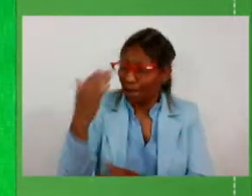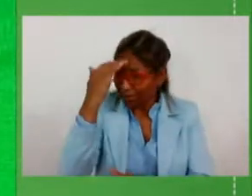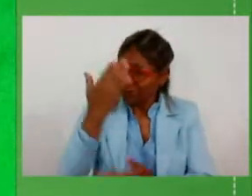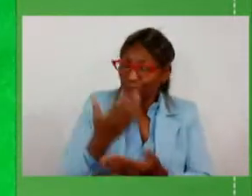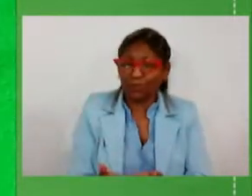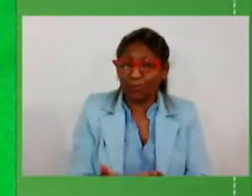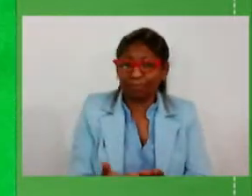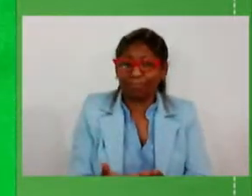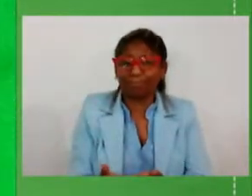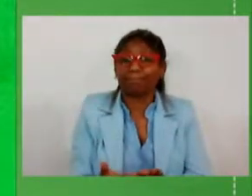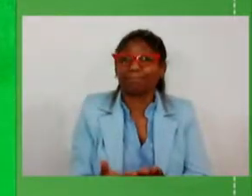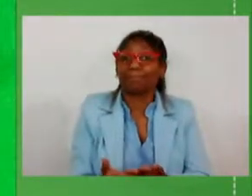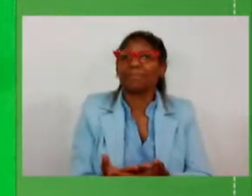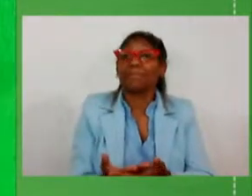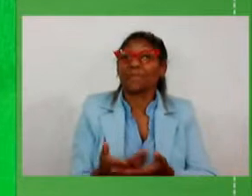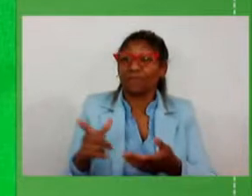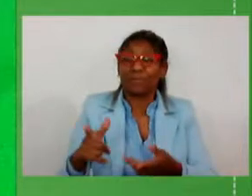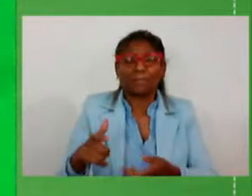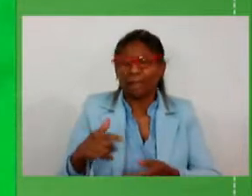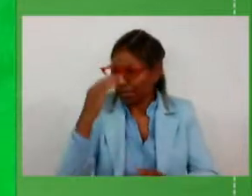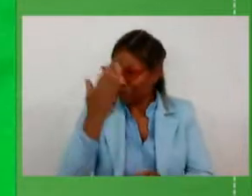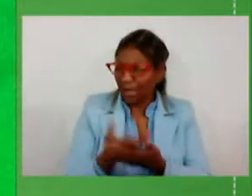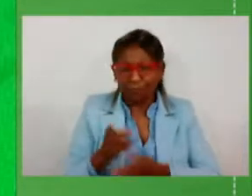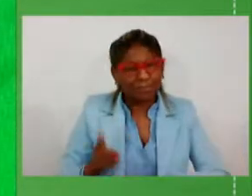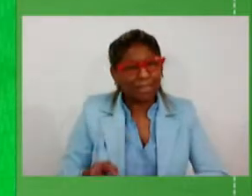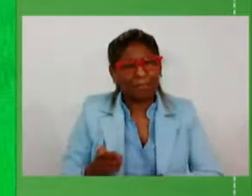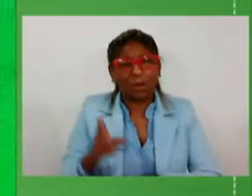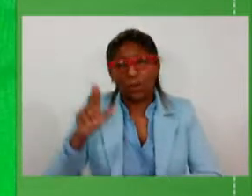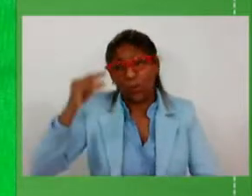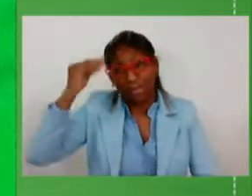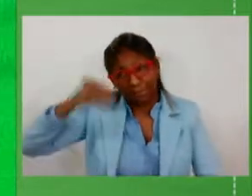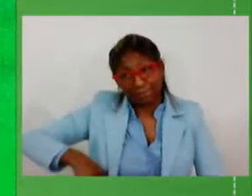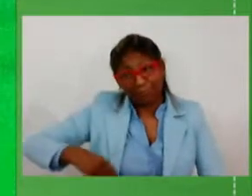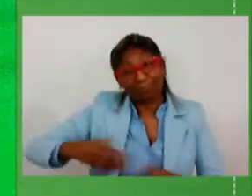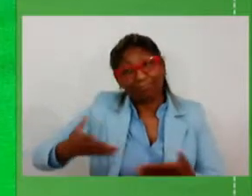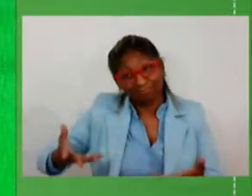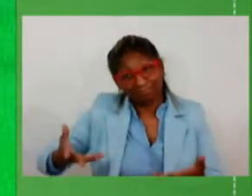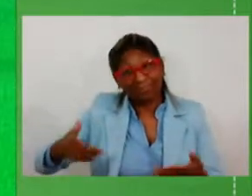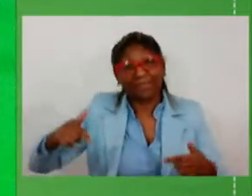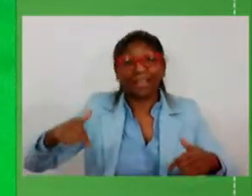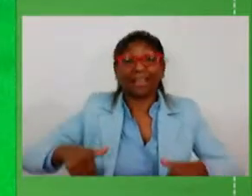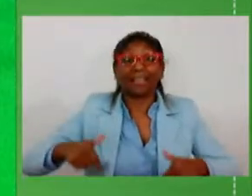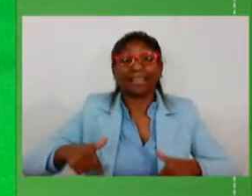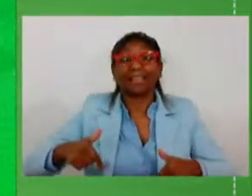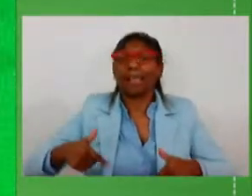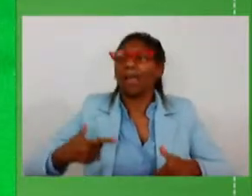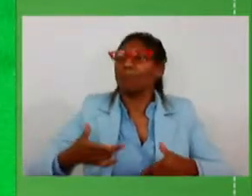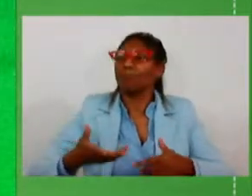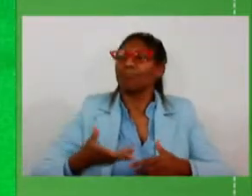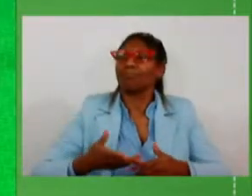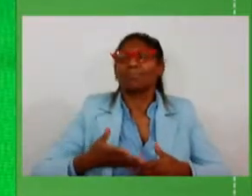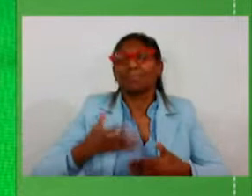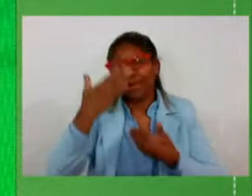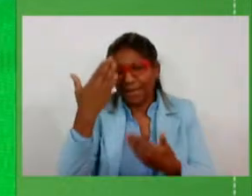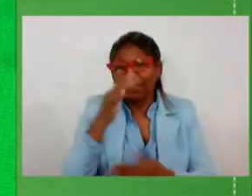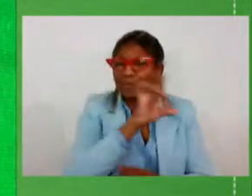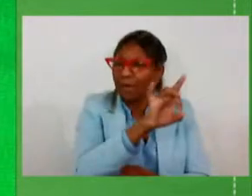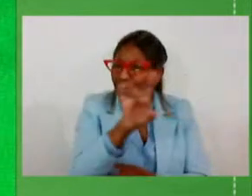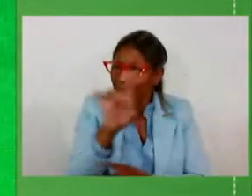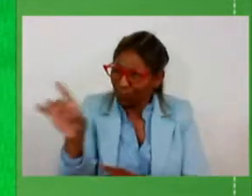pelo otimismo que sempre tivemos e por isso eu começo aqui além de saudando cada um de vocês